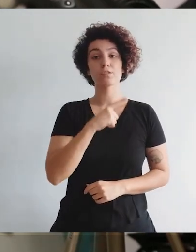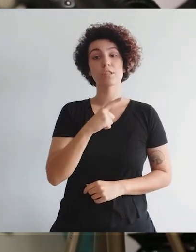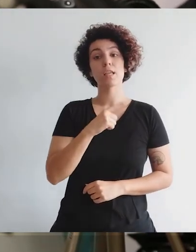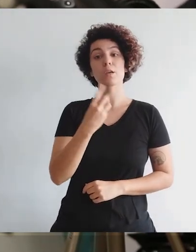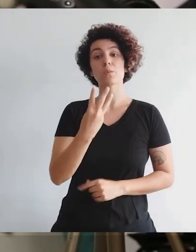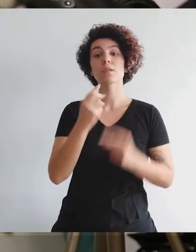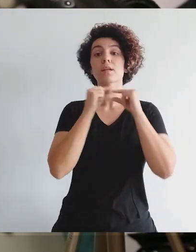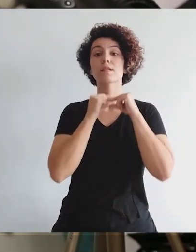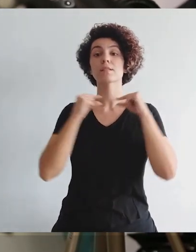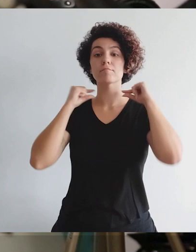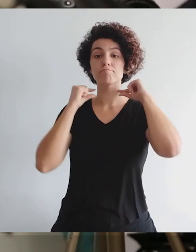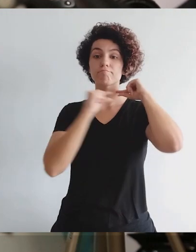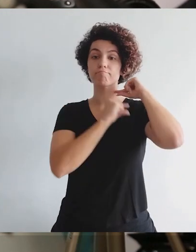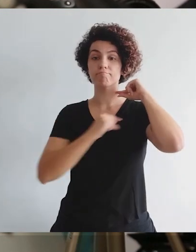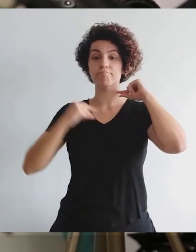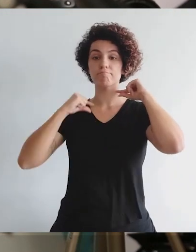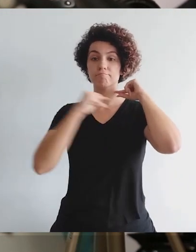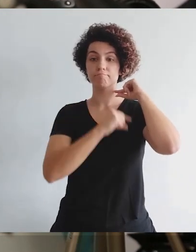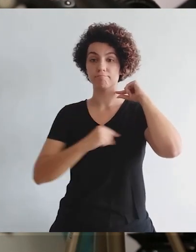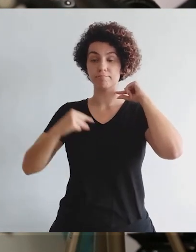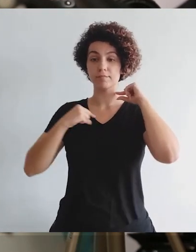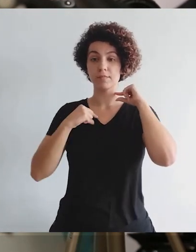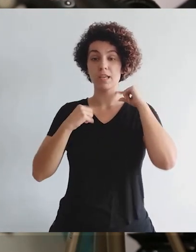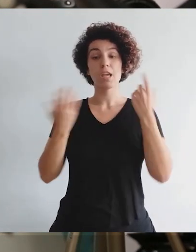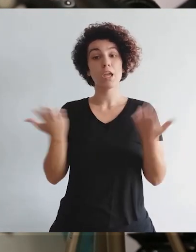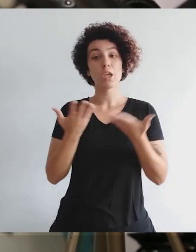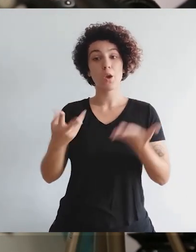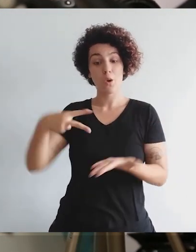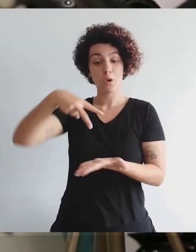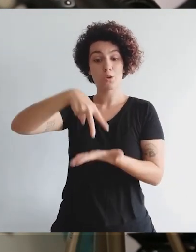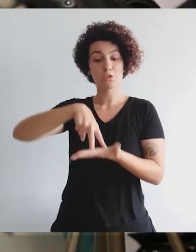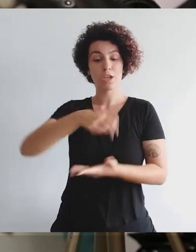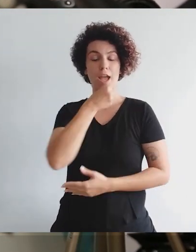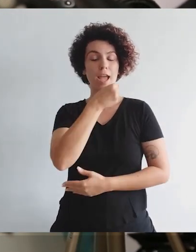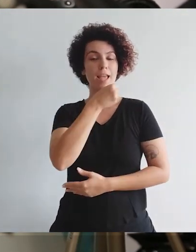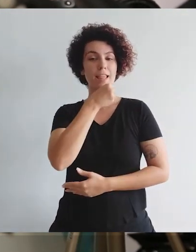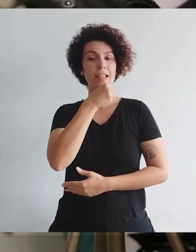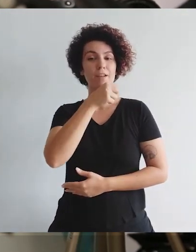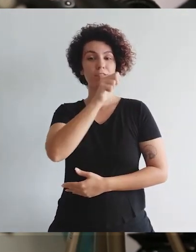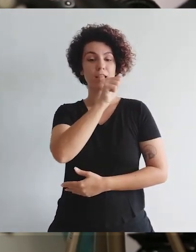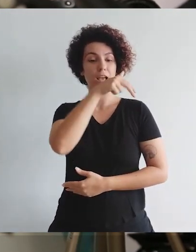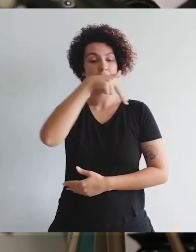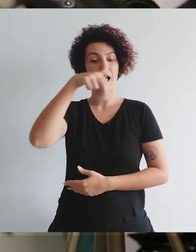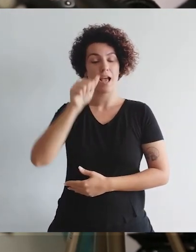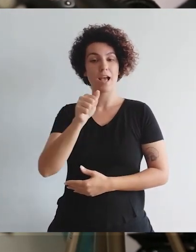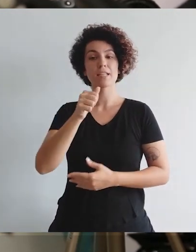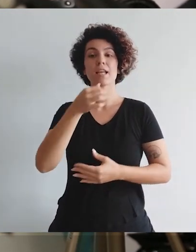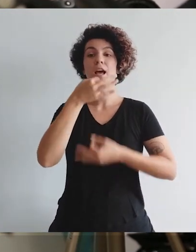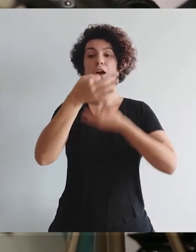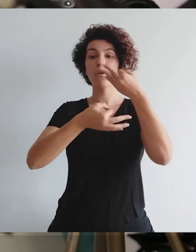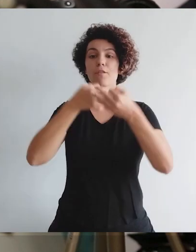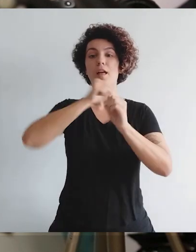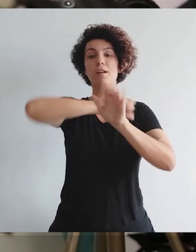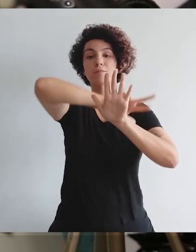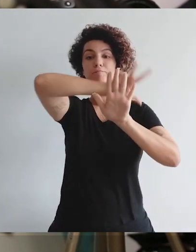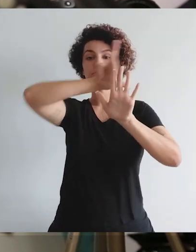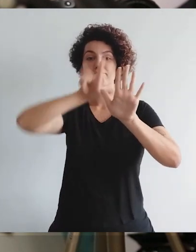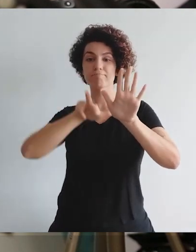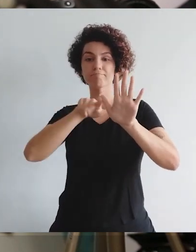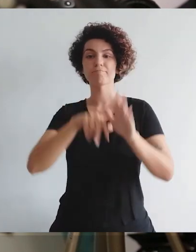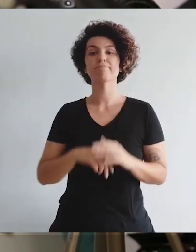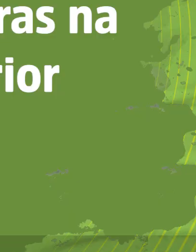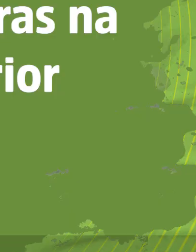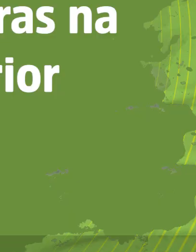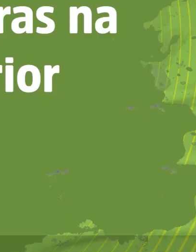Uso três colares. Também estou usando uma gargantilha. E hoje eu vim entrevistar a Ana para o